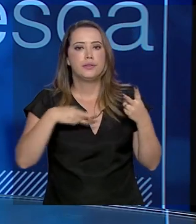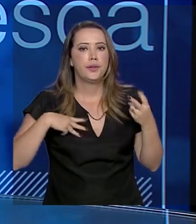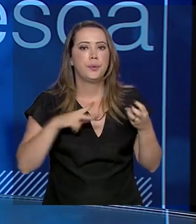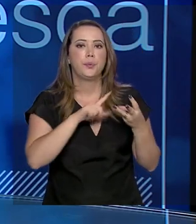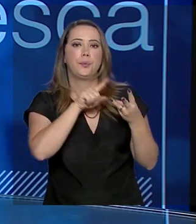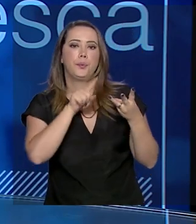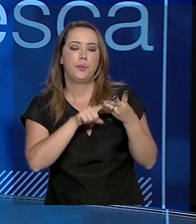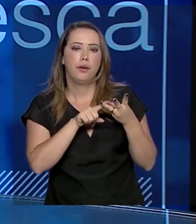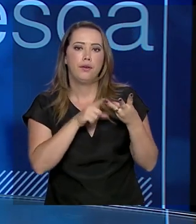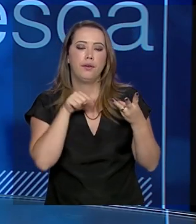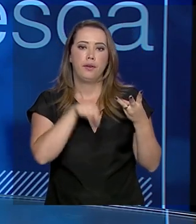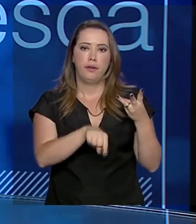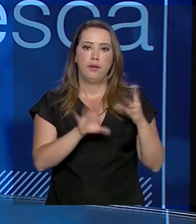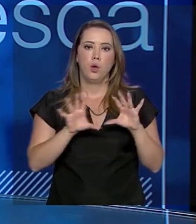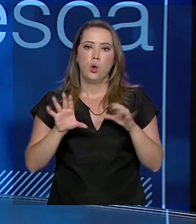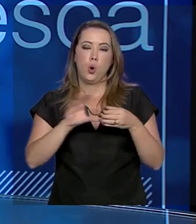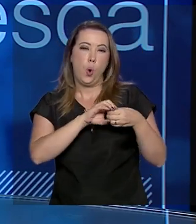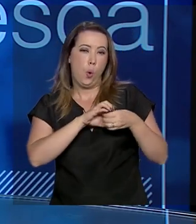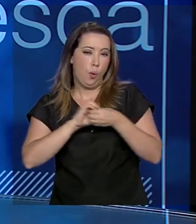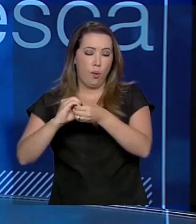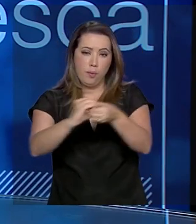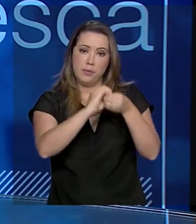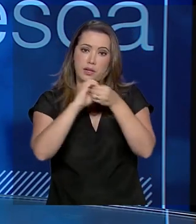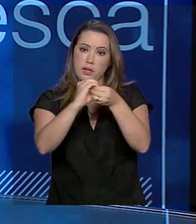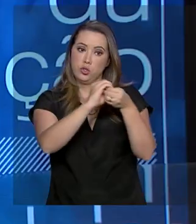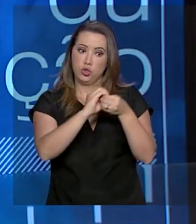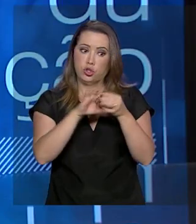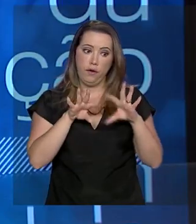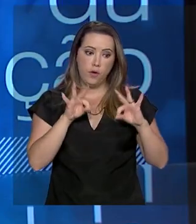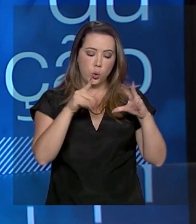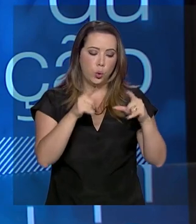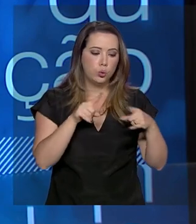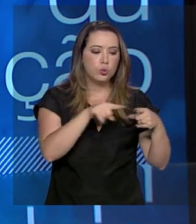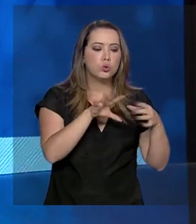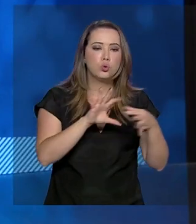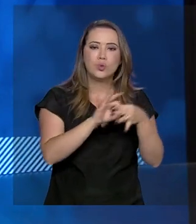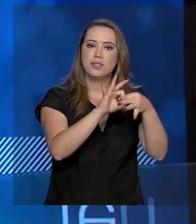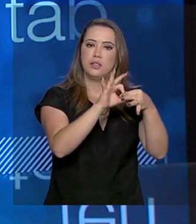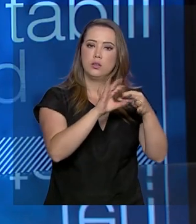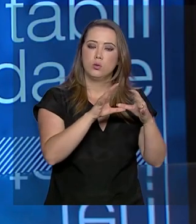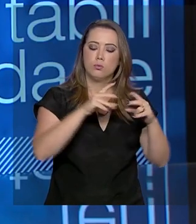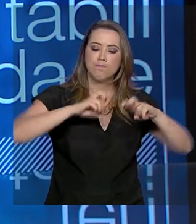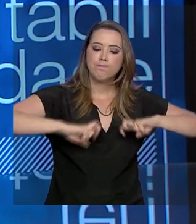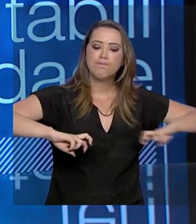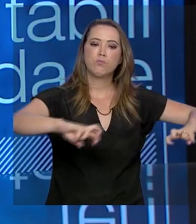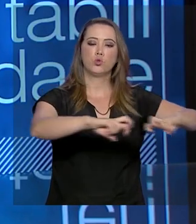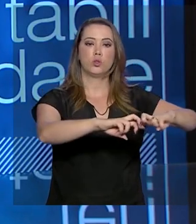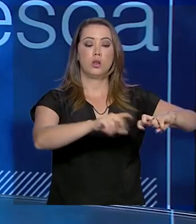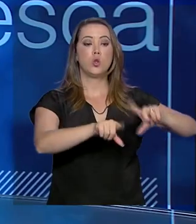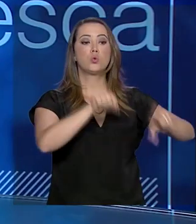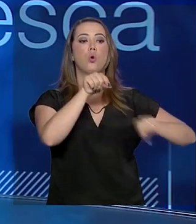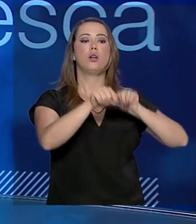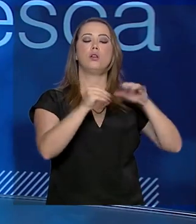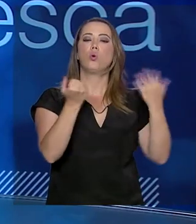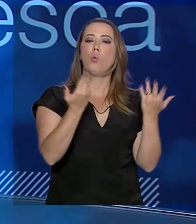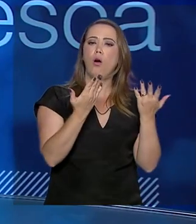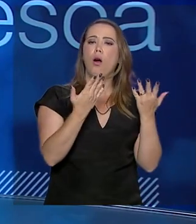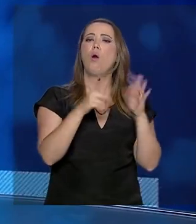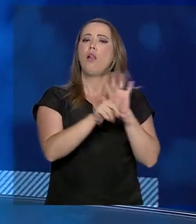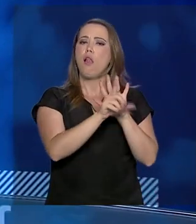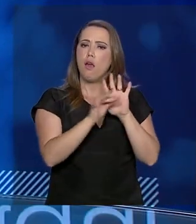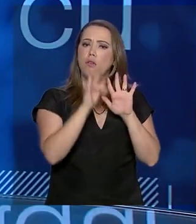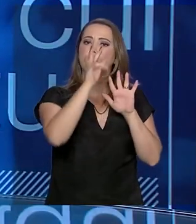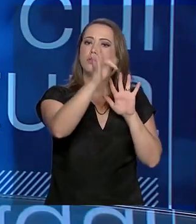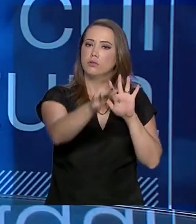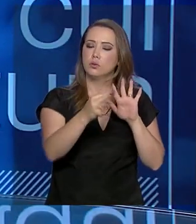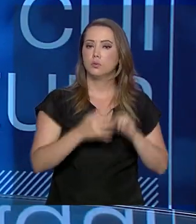Meio Ambiente, cooperativas, todos sentando, tomando as decisões que vão basear as legislações para o